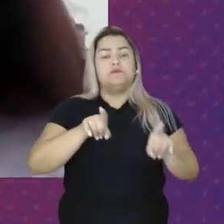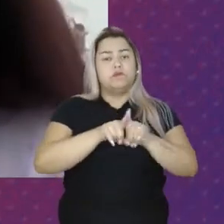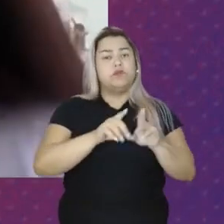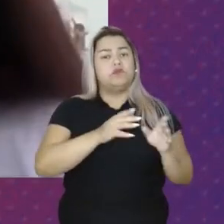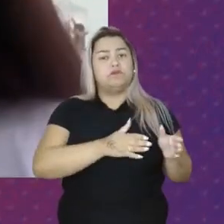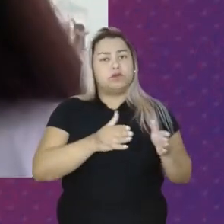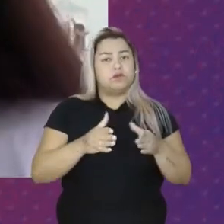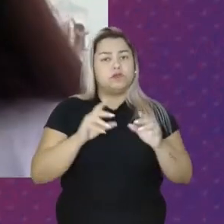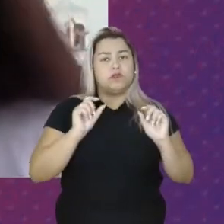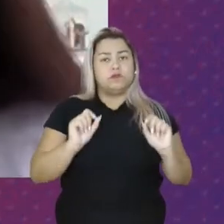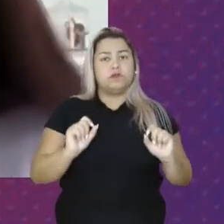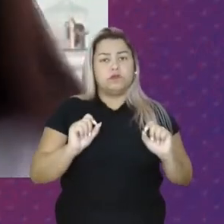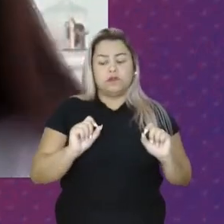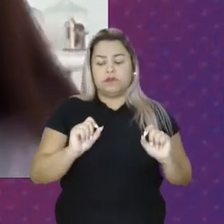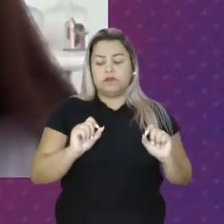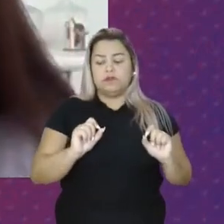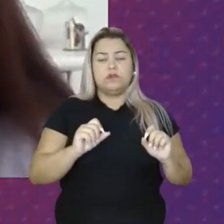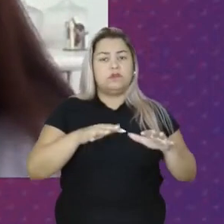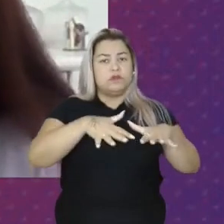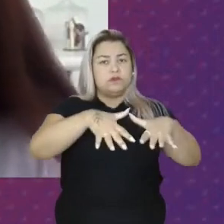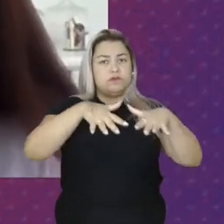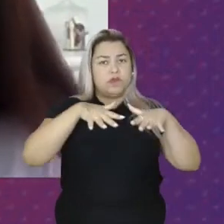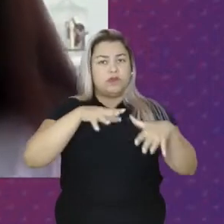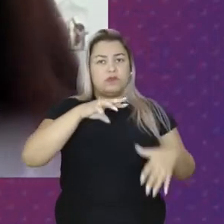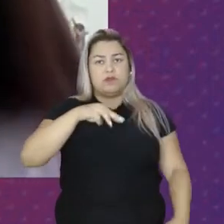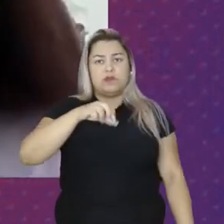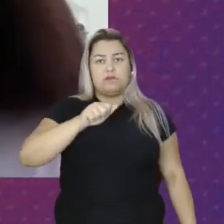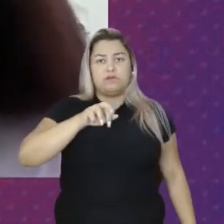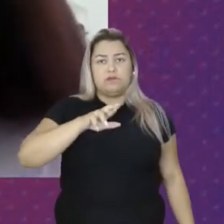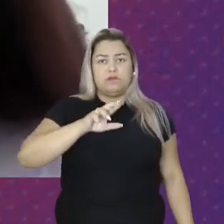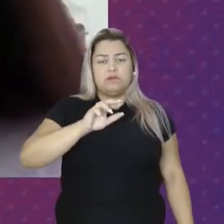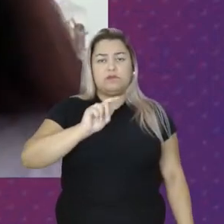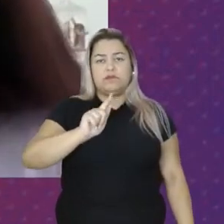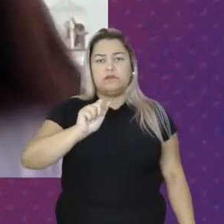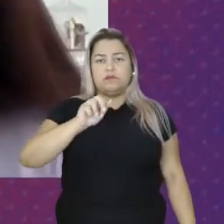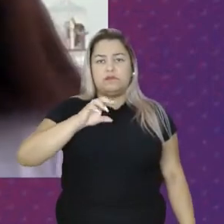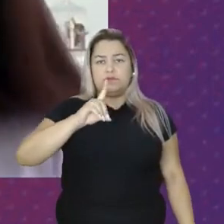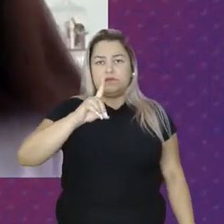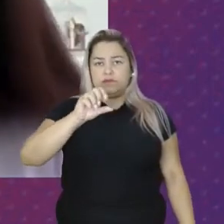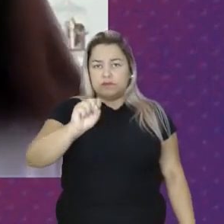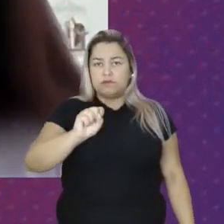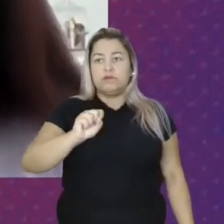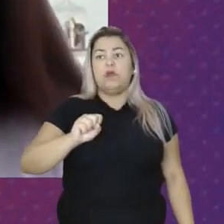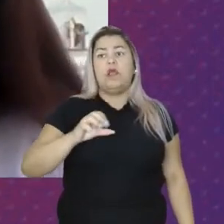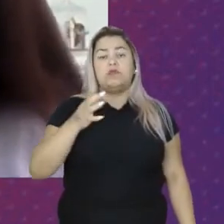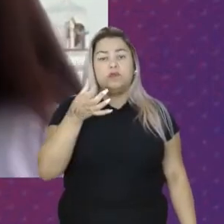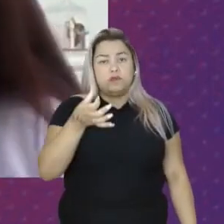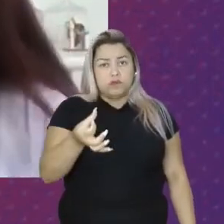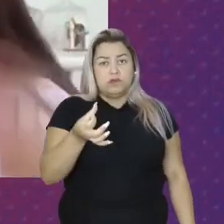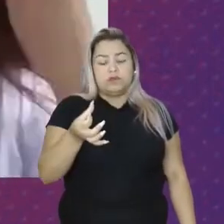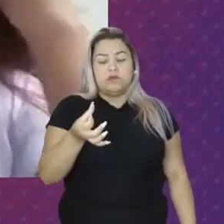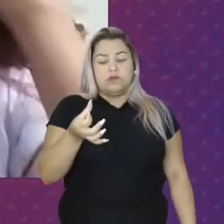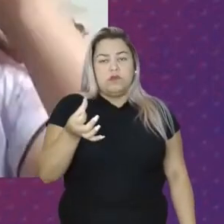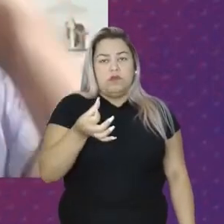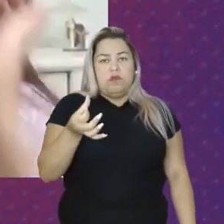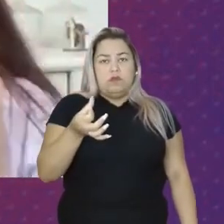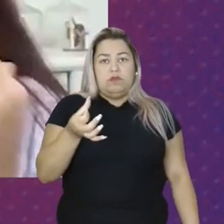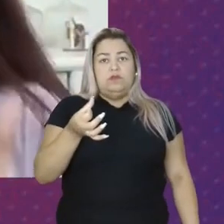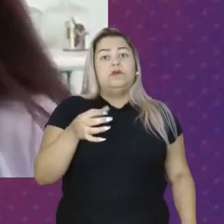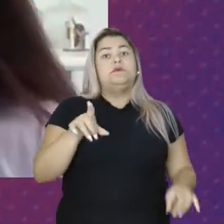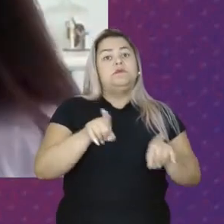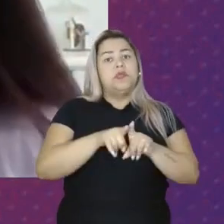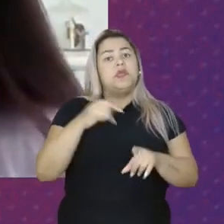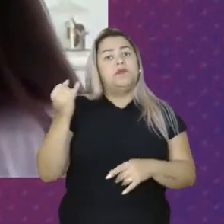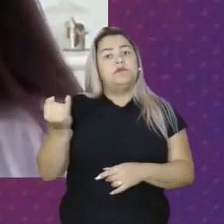processo Da marcha Das margaridas Dessas As últimas seis edições Da marcha Das margaridas Mas é também